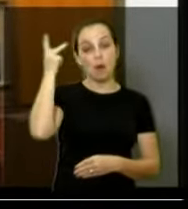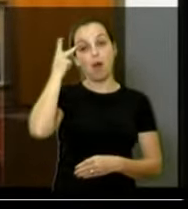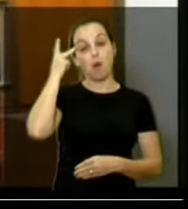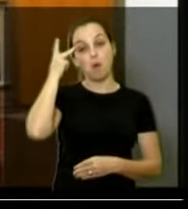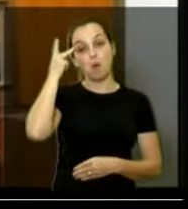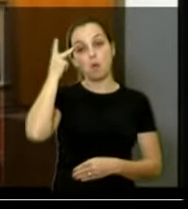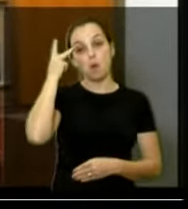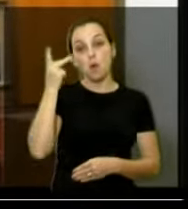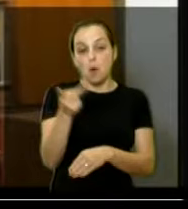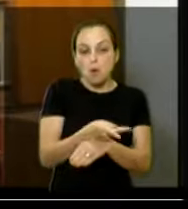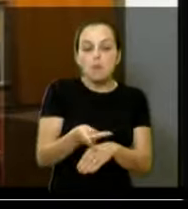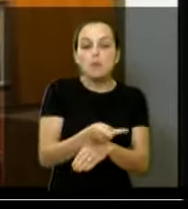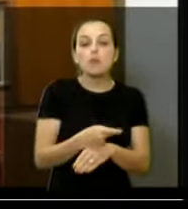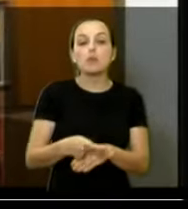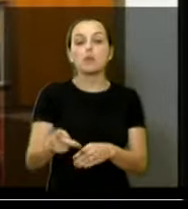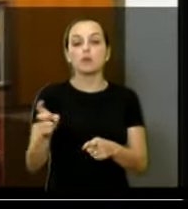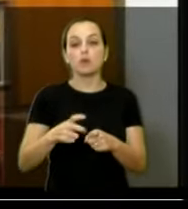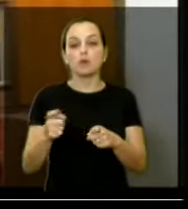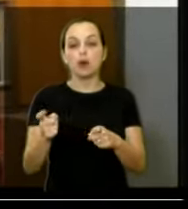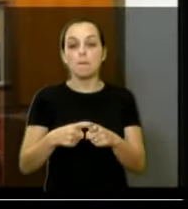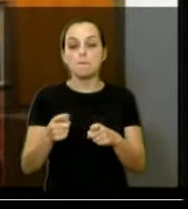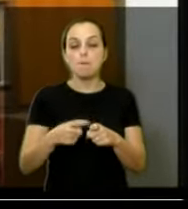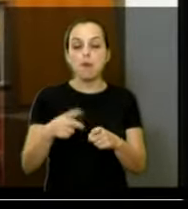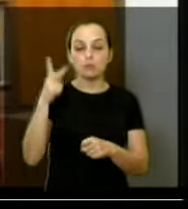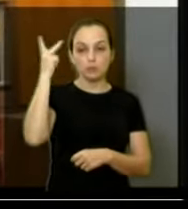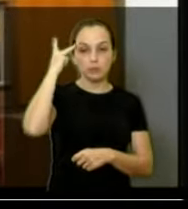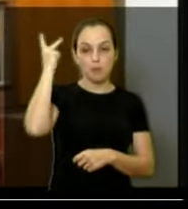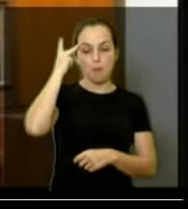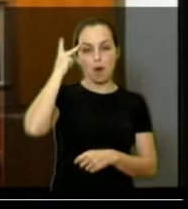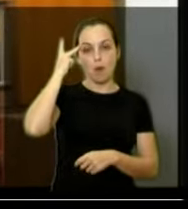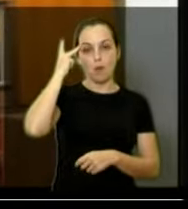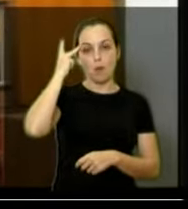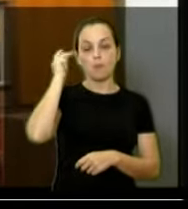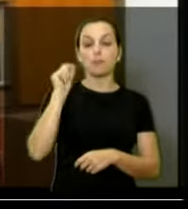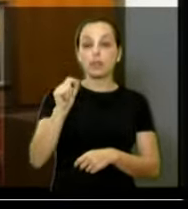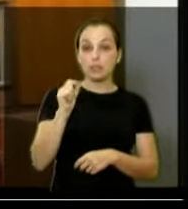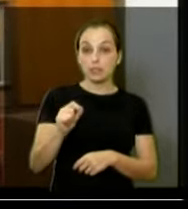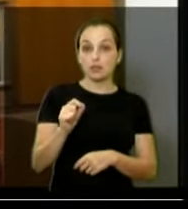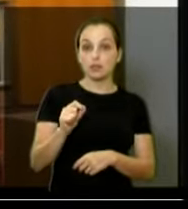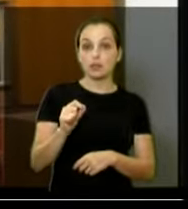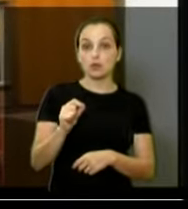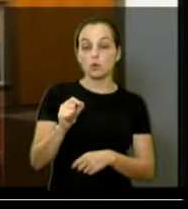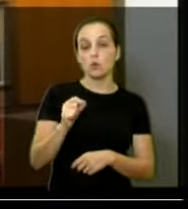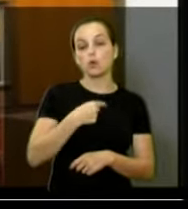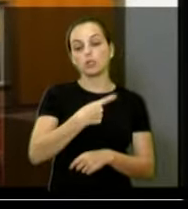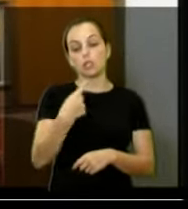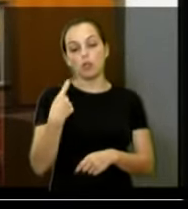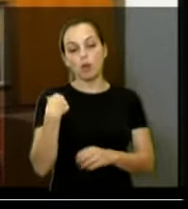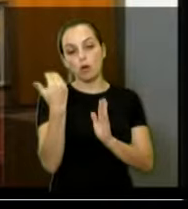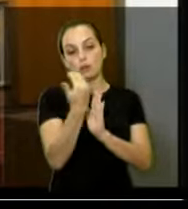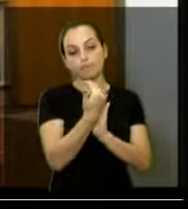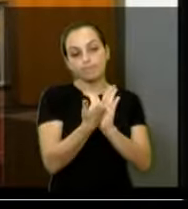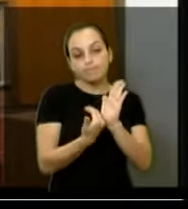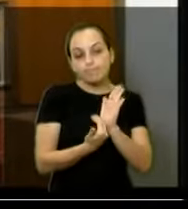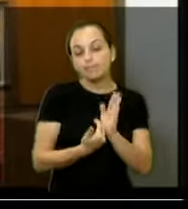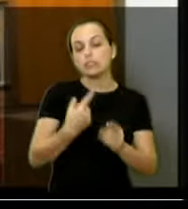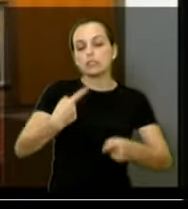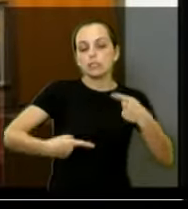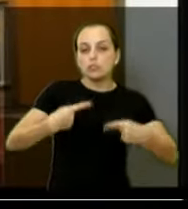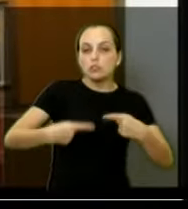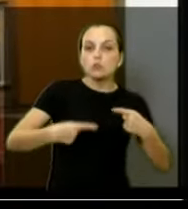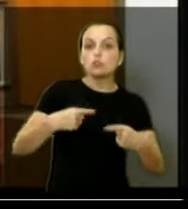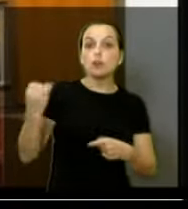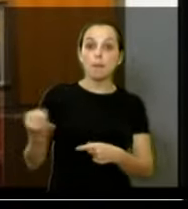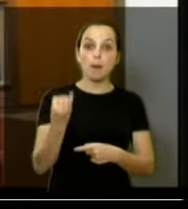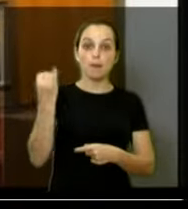procurar médico em São Paulo. Então, acho que essa questão que nós pautamos, ela foi de suma